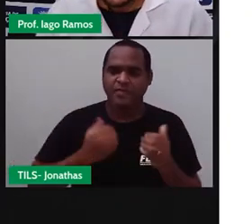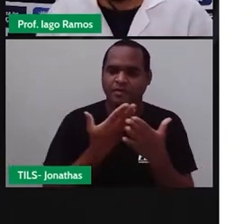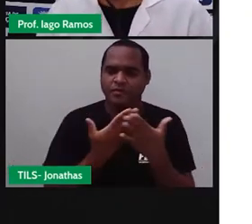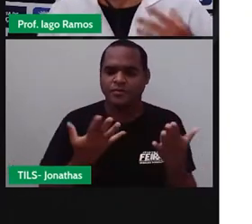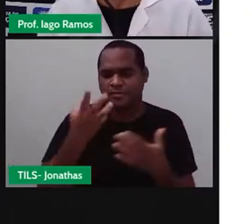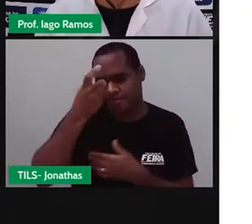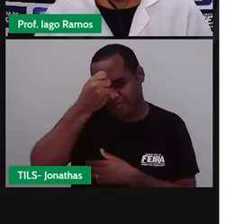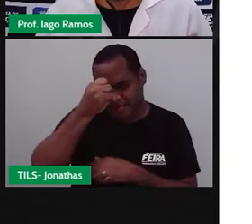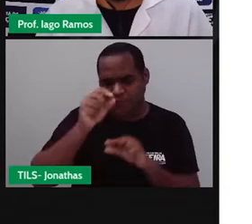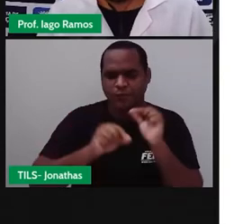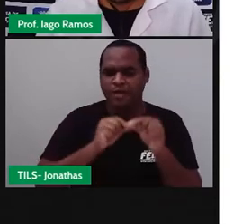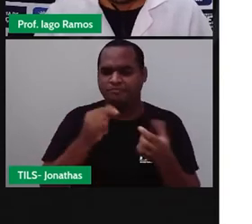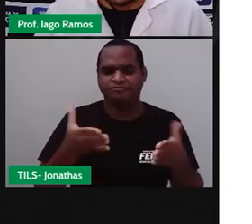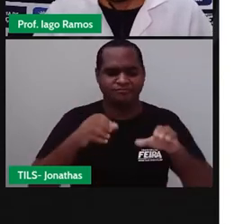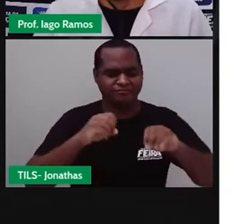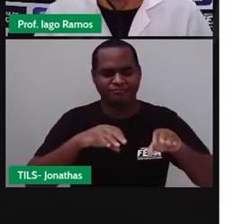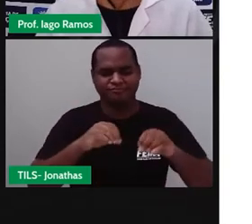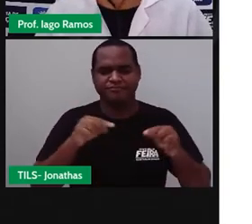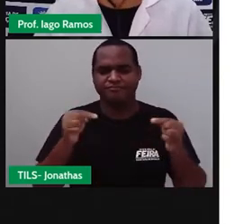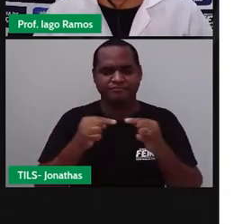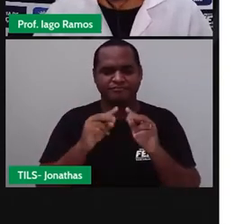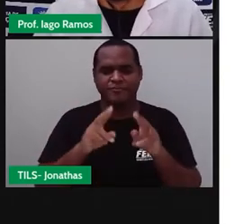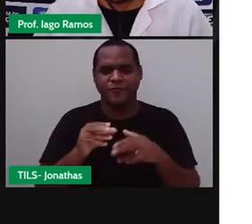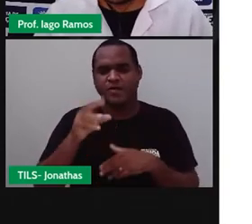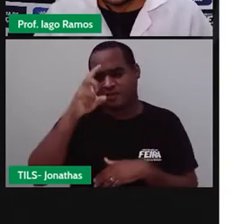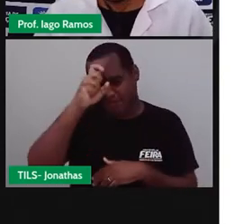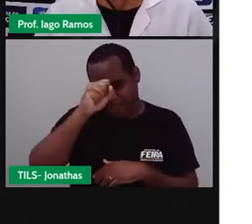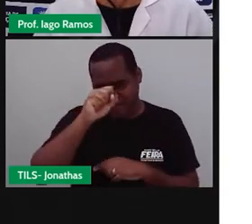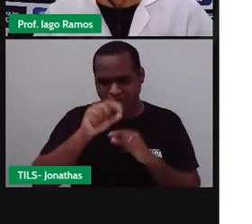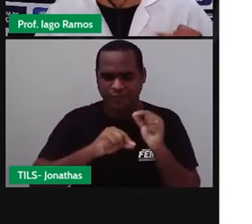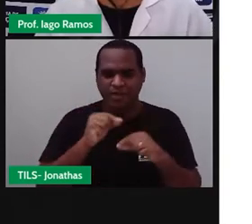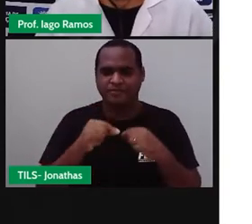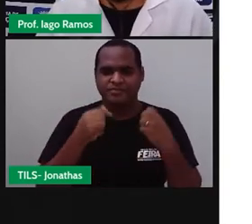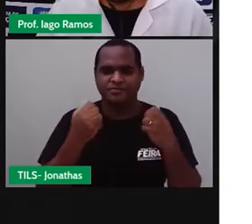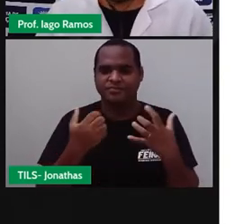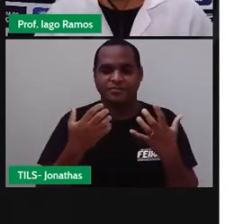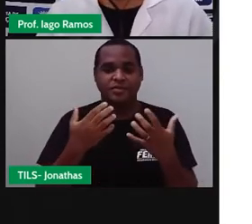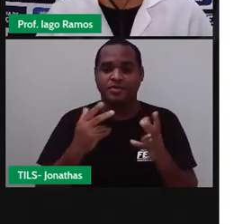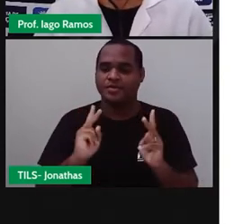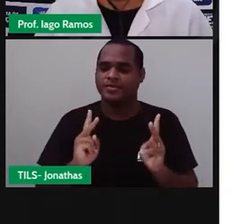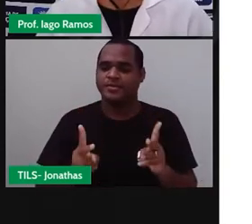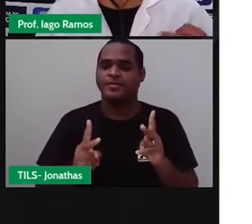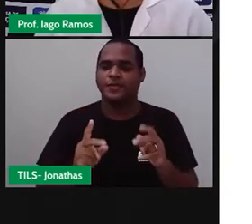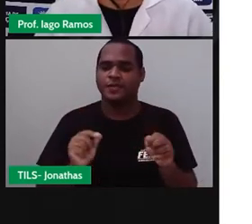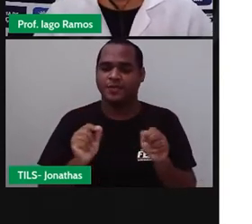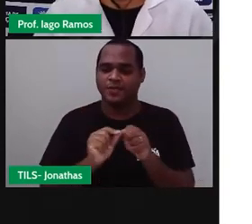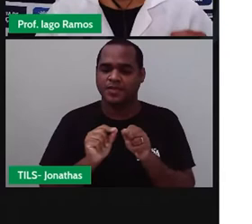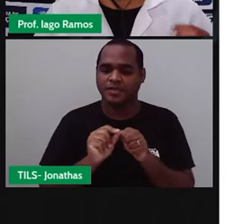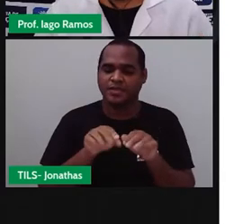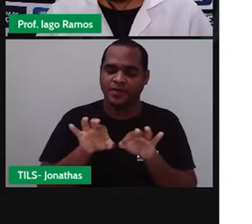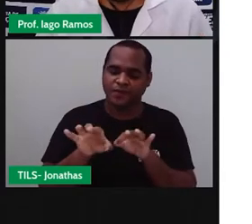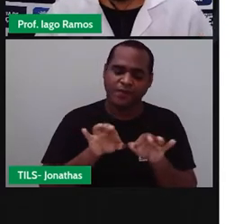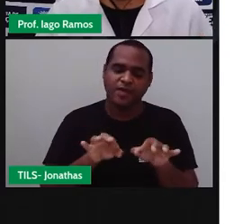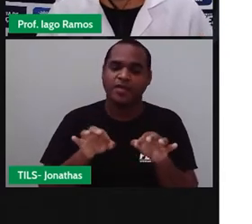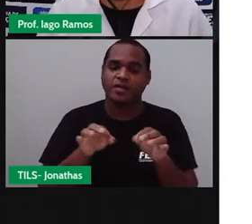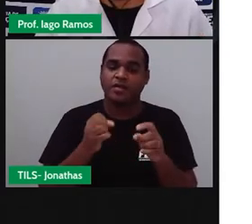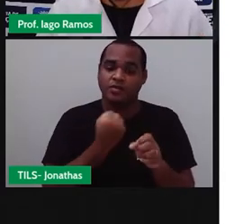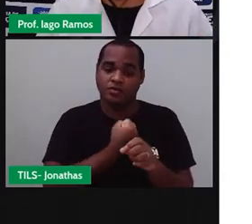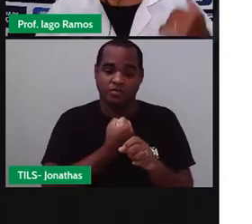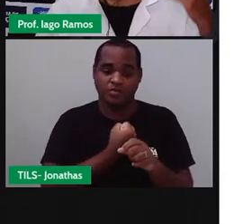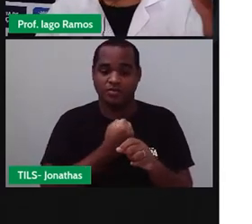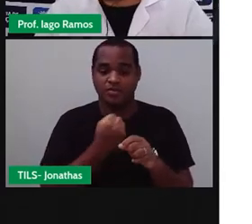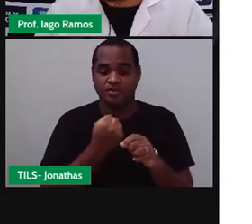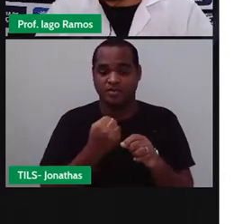e o que é que a gente vai aprender nessa aula, ao final das contas, continuamos fazendo operações com números inteiros,